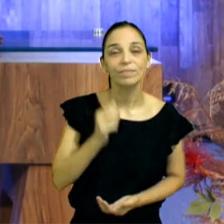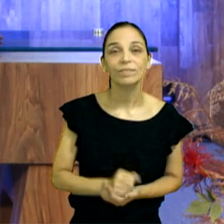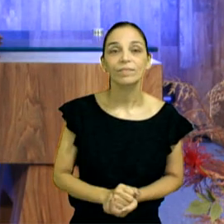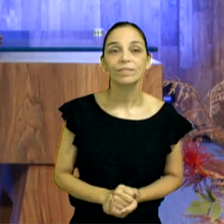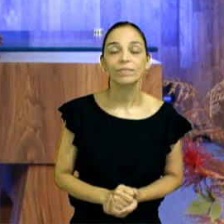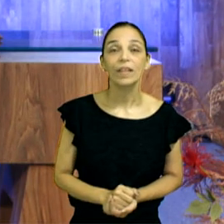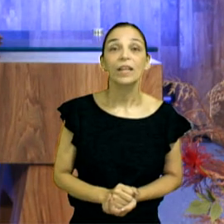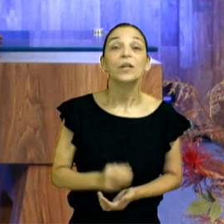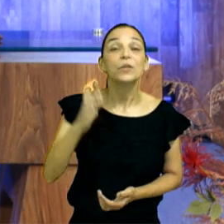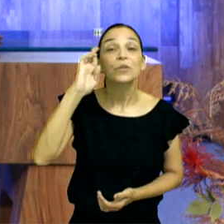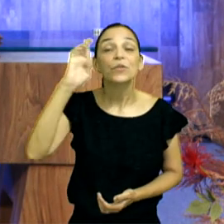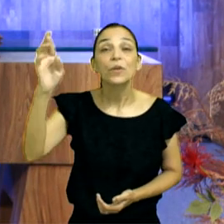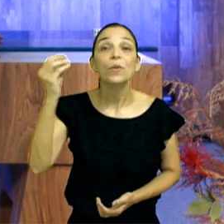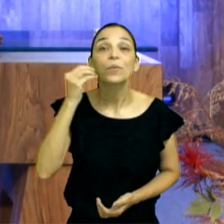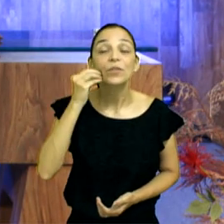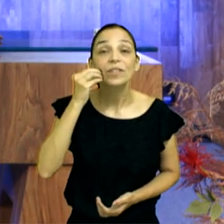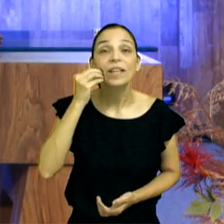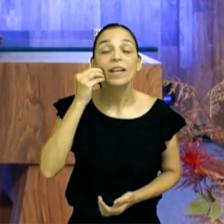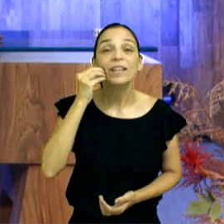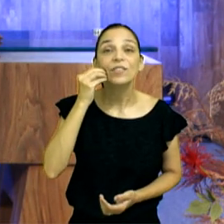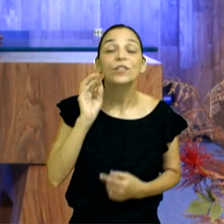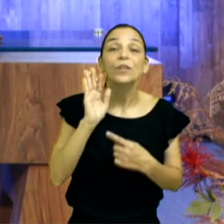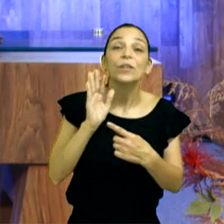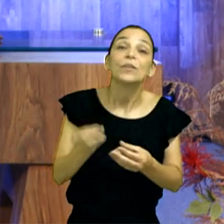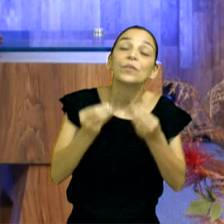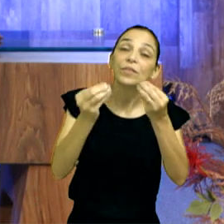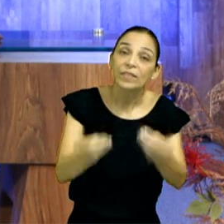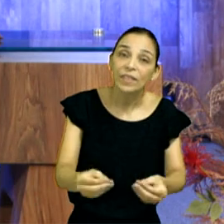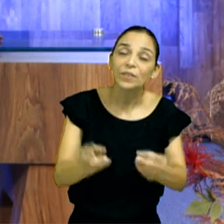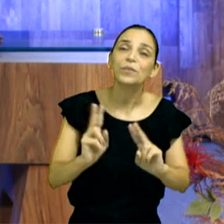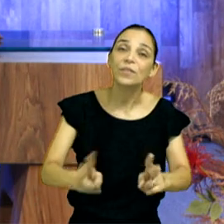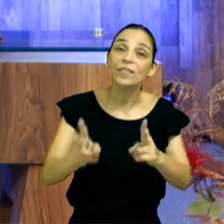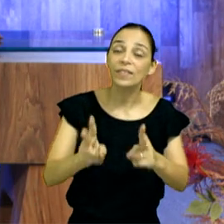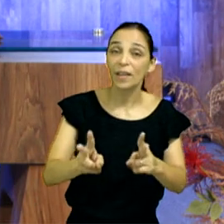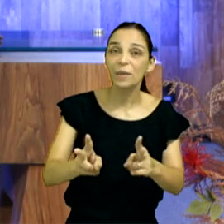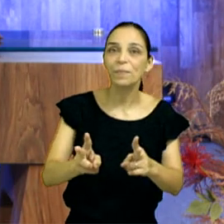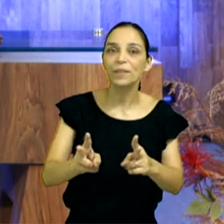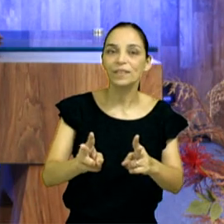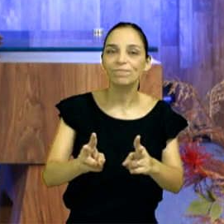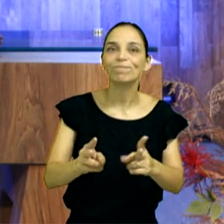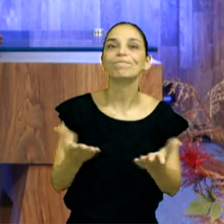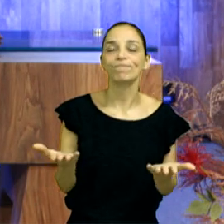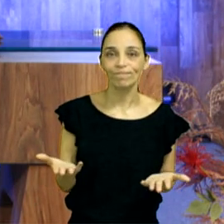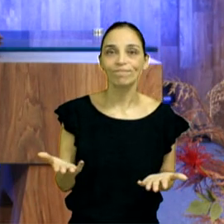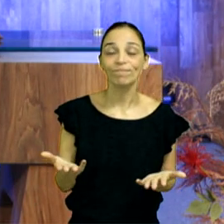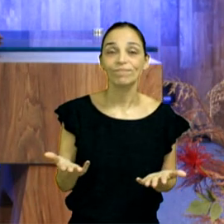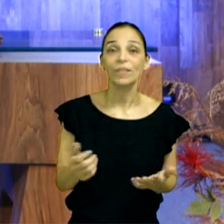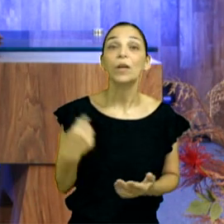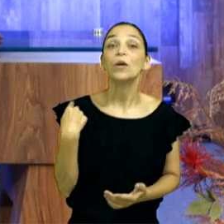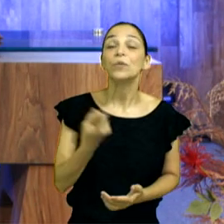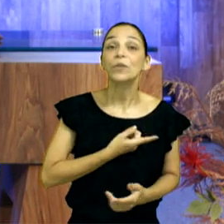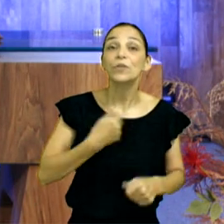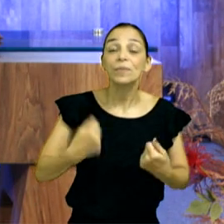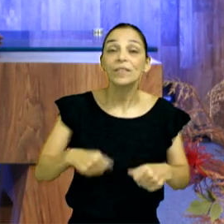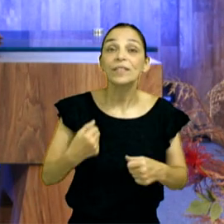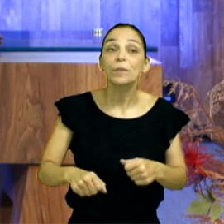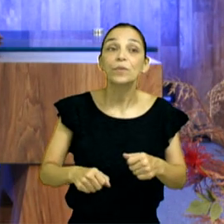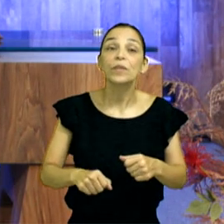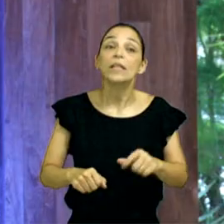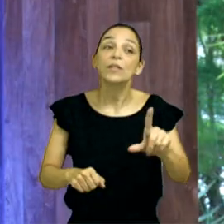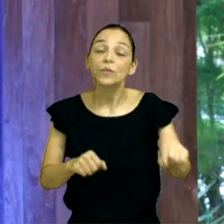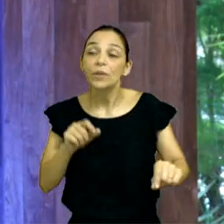momento o Senhor está te dando uma oportunidade e nós, cabe a nós e não ao Senhor escolher entre a vida e a morte,